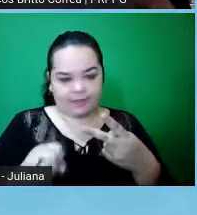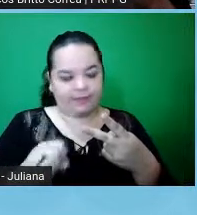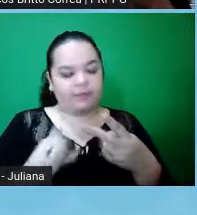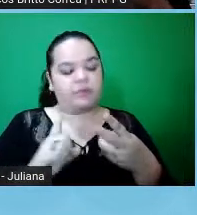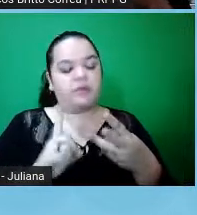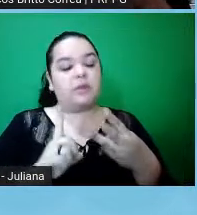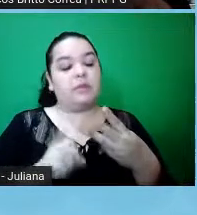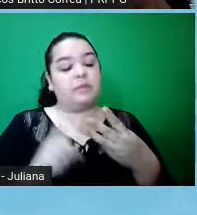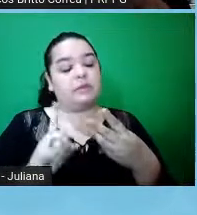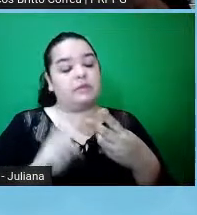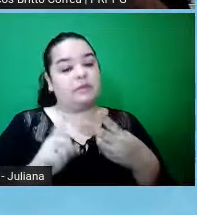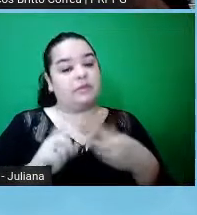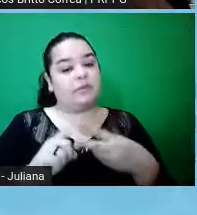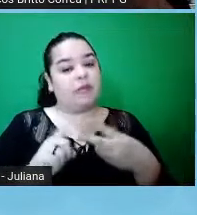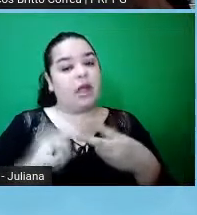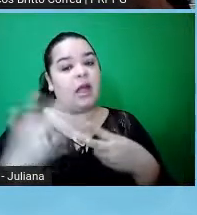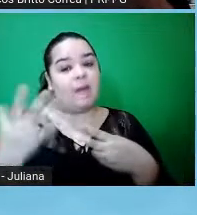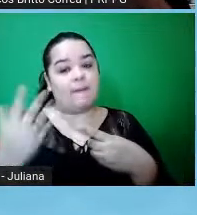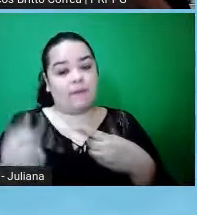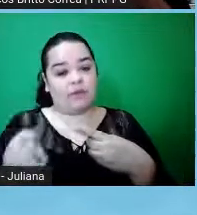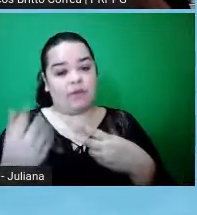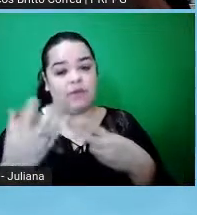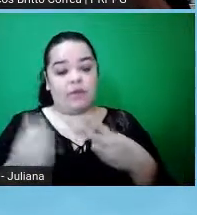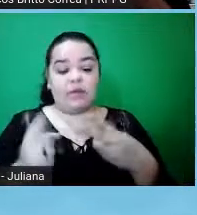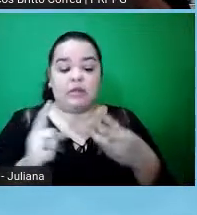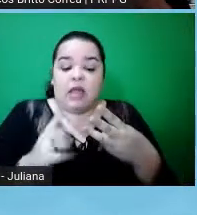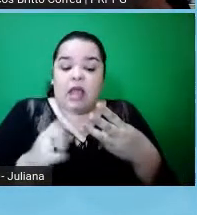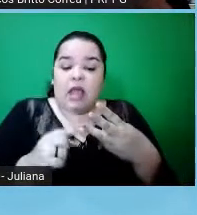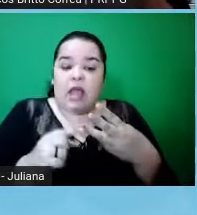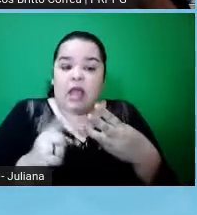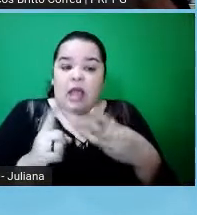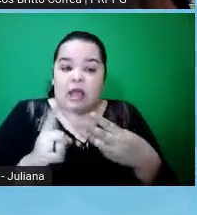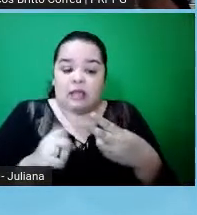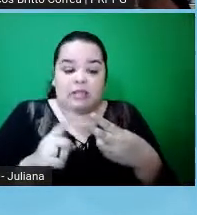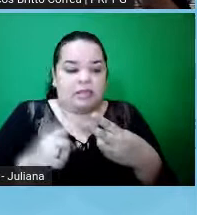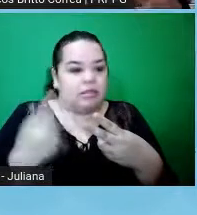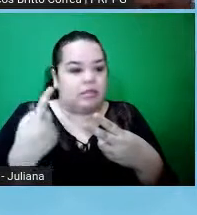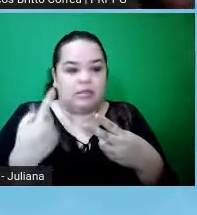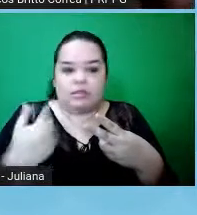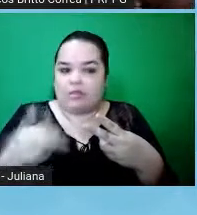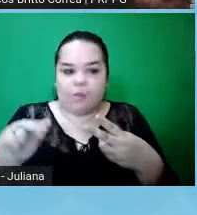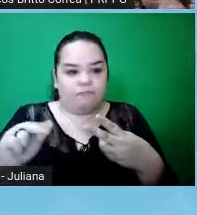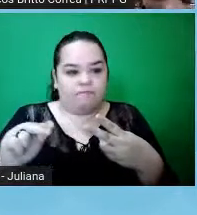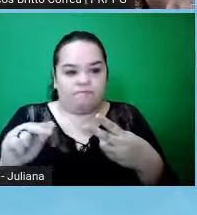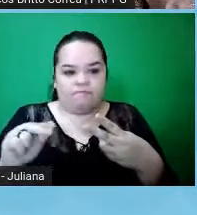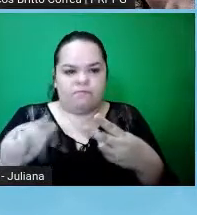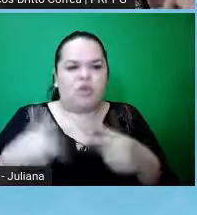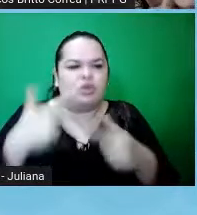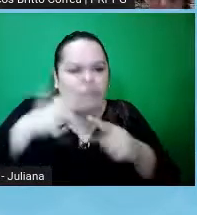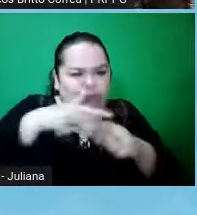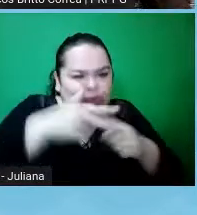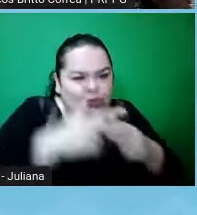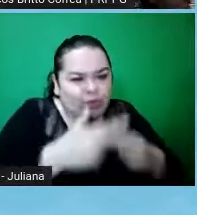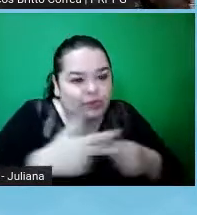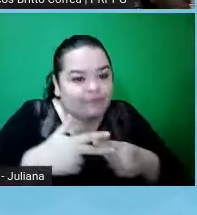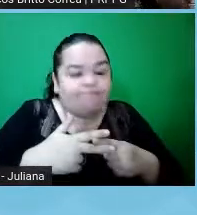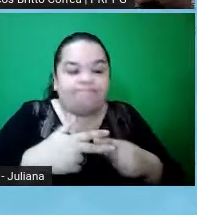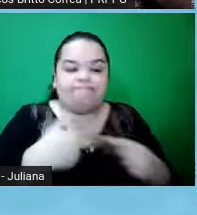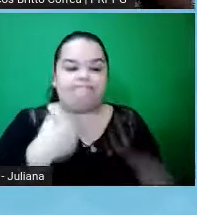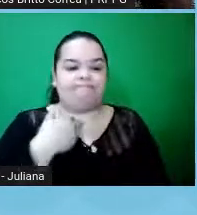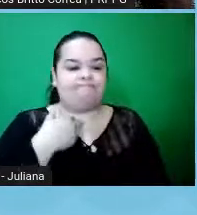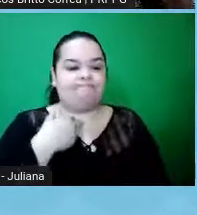diferença entre ser não aprovado e ter uma pendência, quando o projeto é não aprovado, ele não pode ser resubmetido, tá, ele